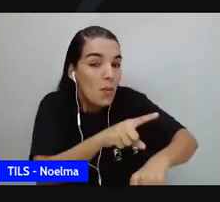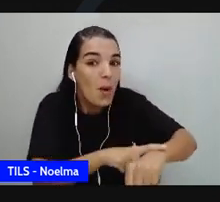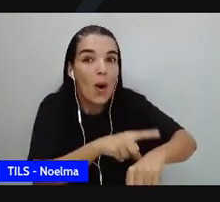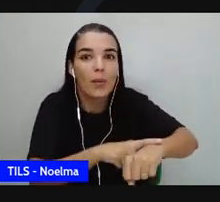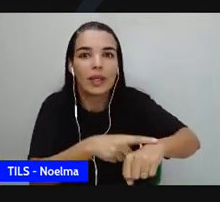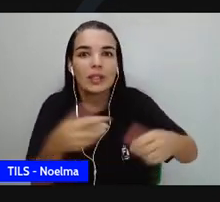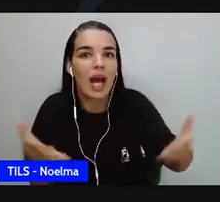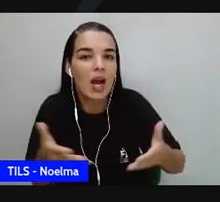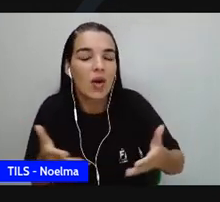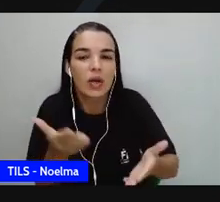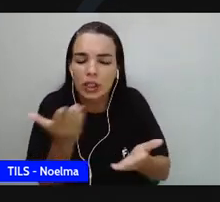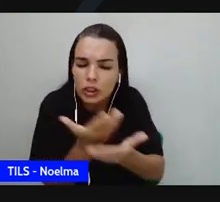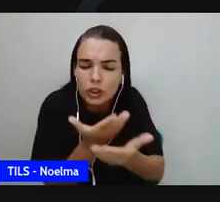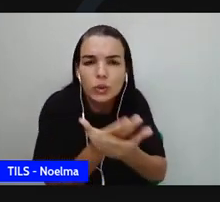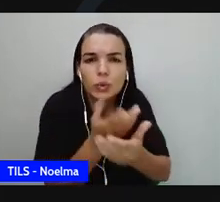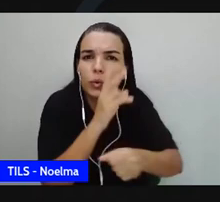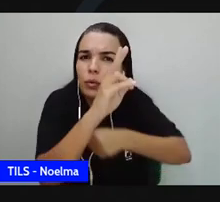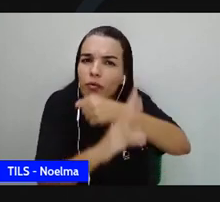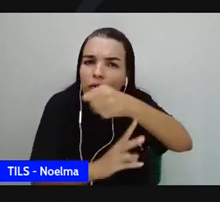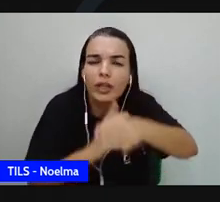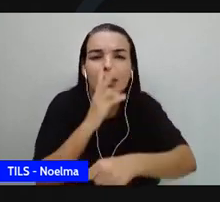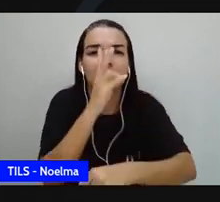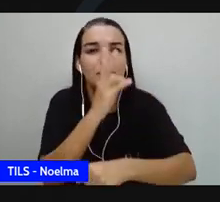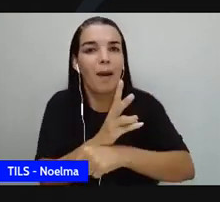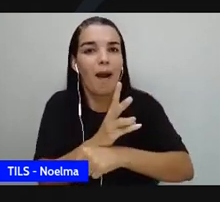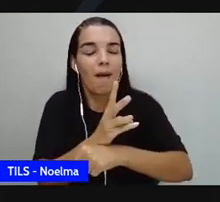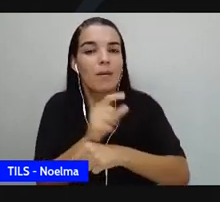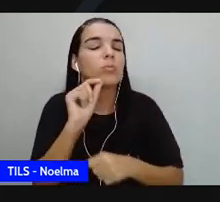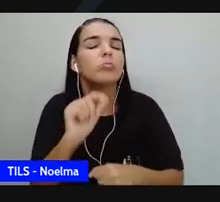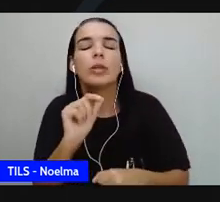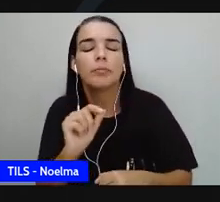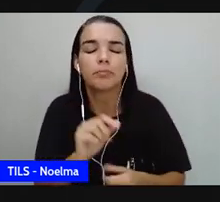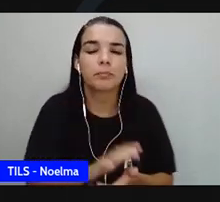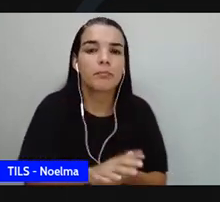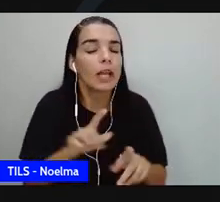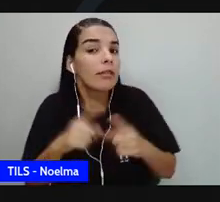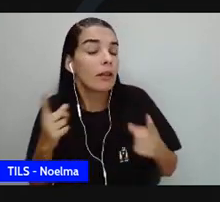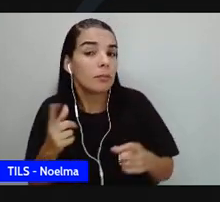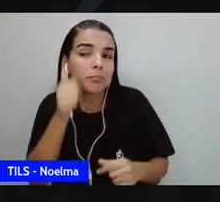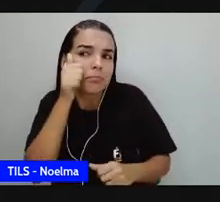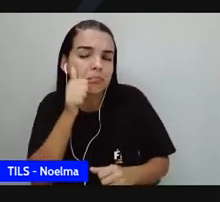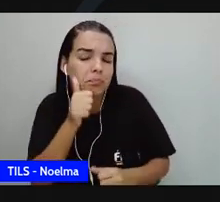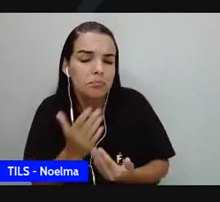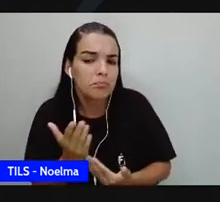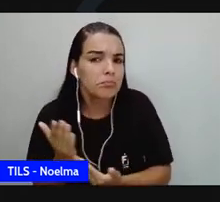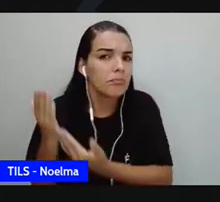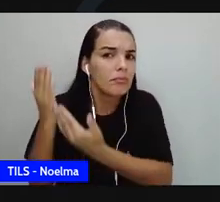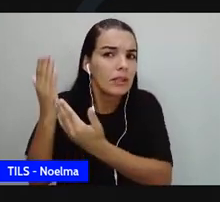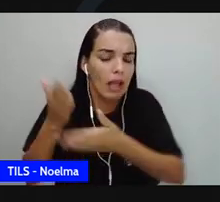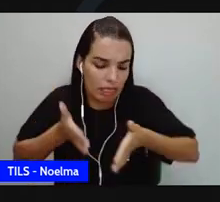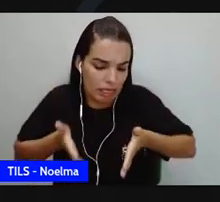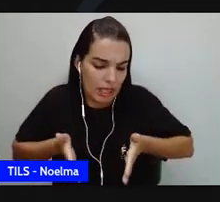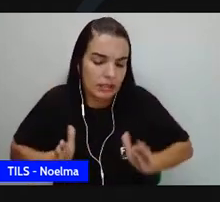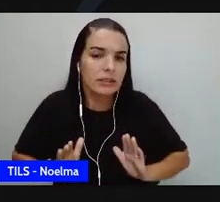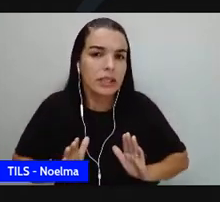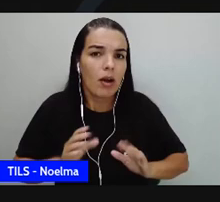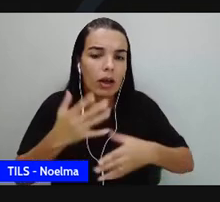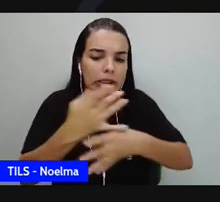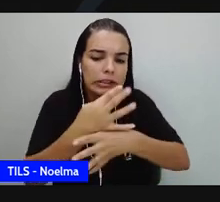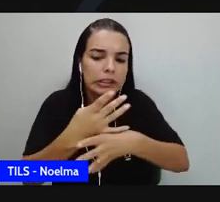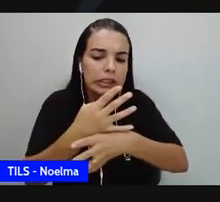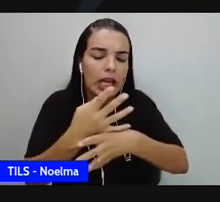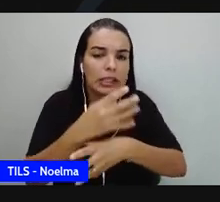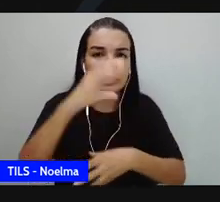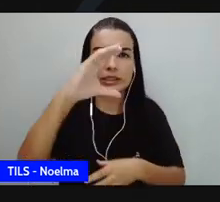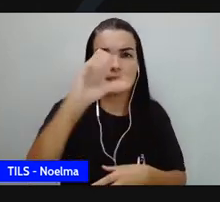virtual de hoje. Carolina Maria de Jesus é essa mulher que nasceu lá em Sacramento, em Minas